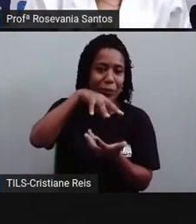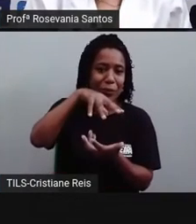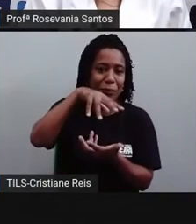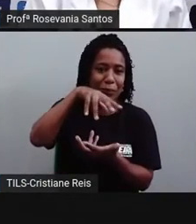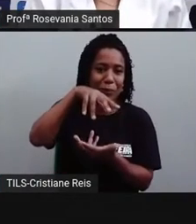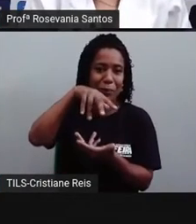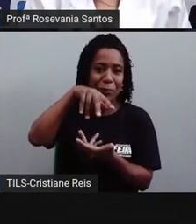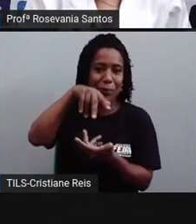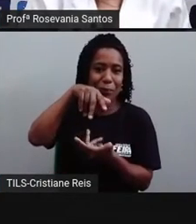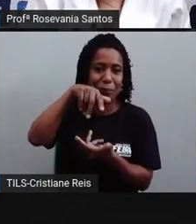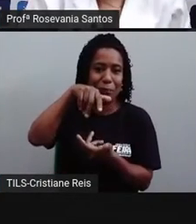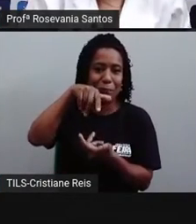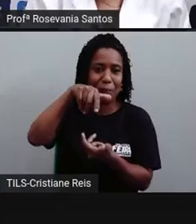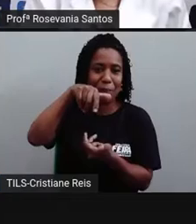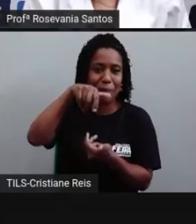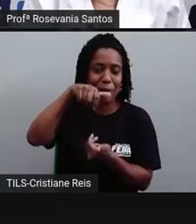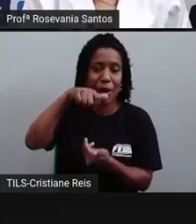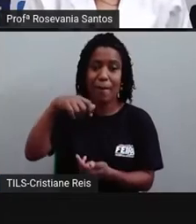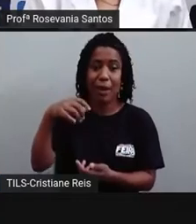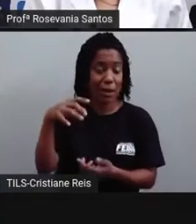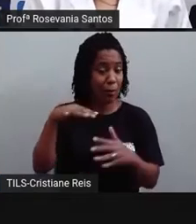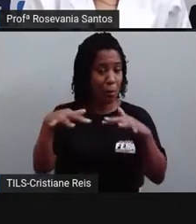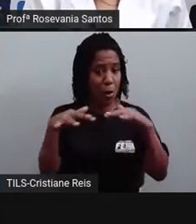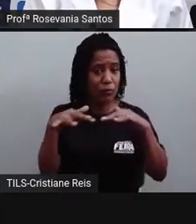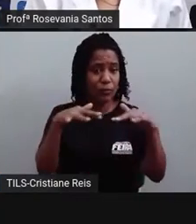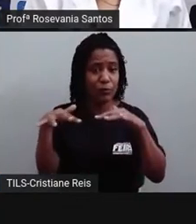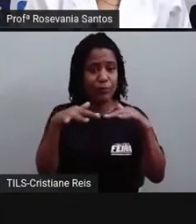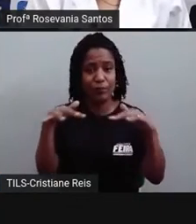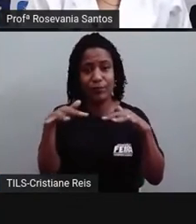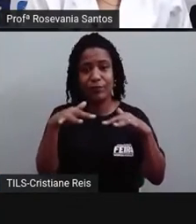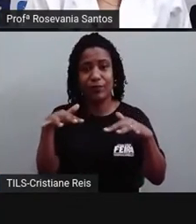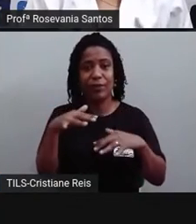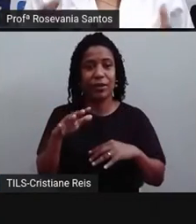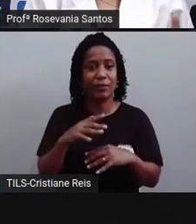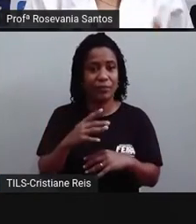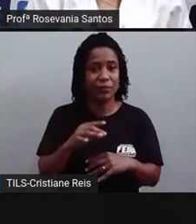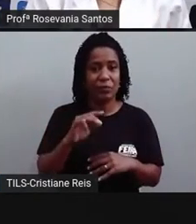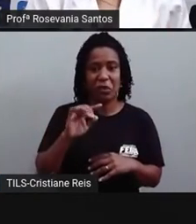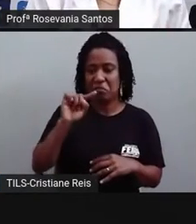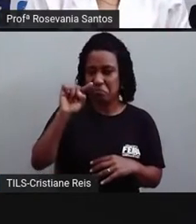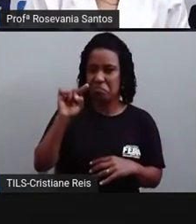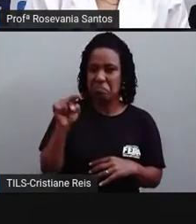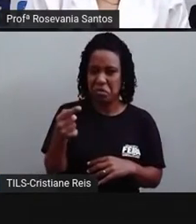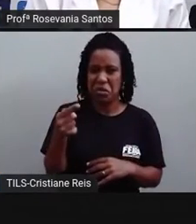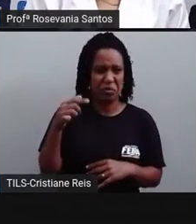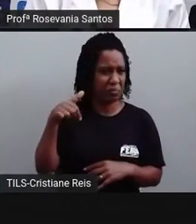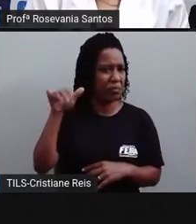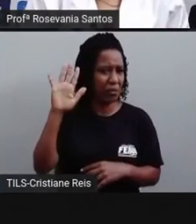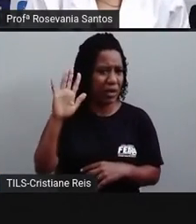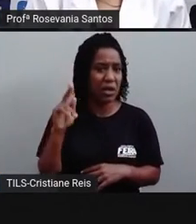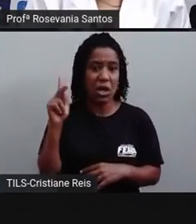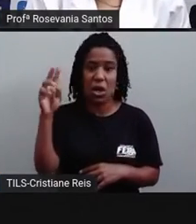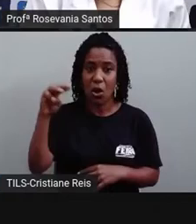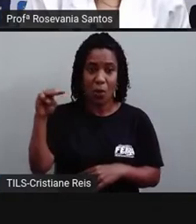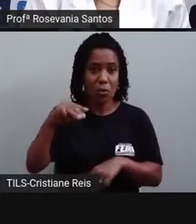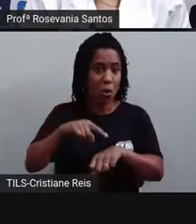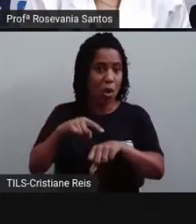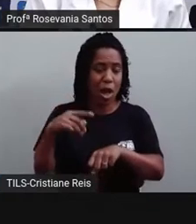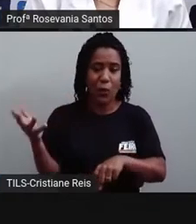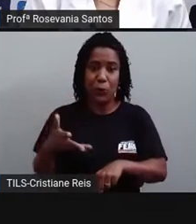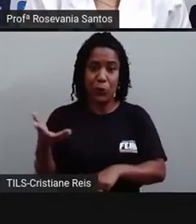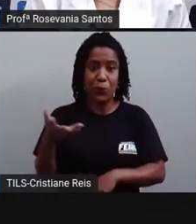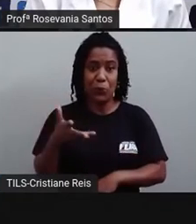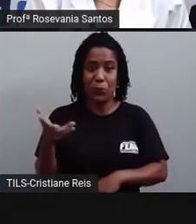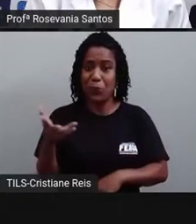está indo muito rápido até, né? É mais de mil e pouco quilômetros por hora. muita